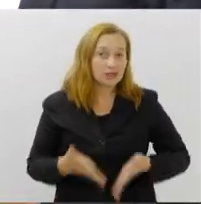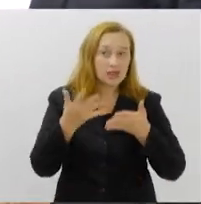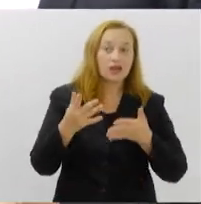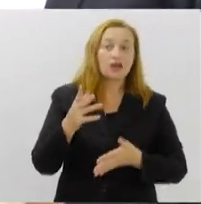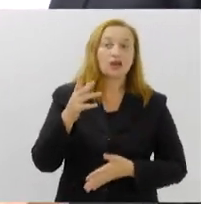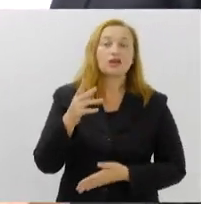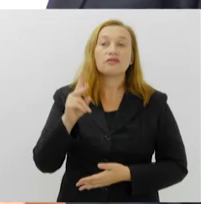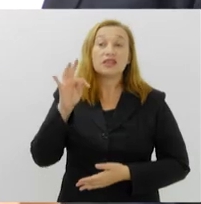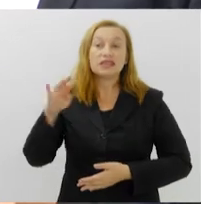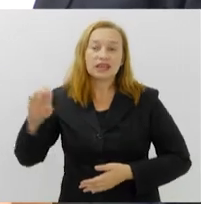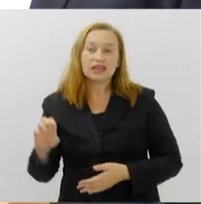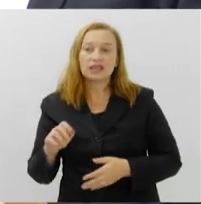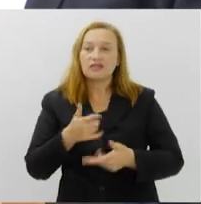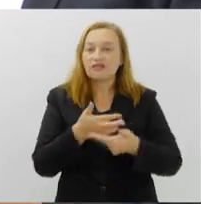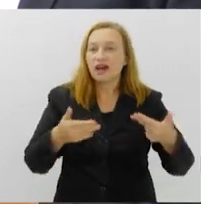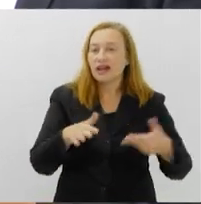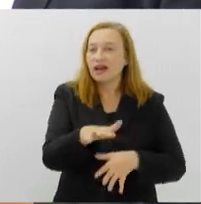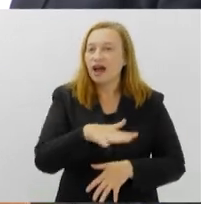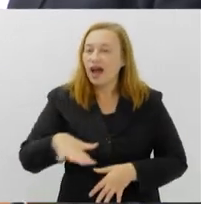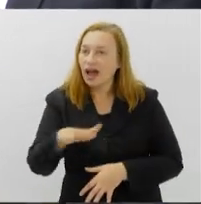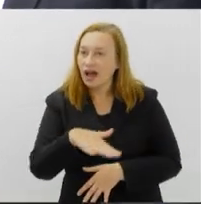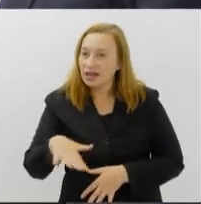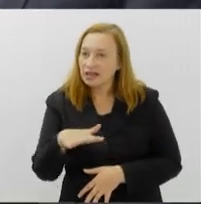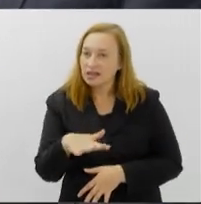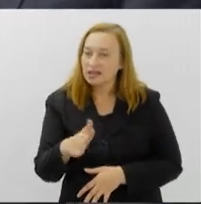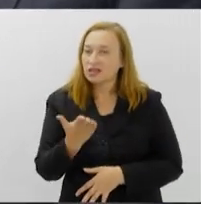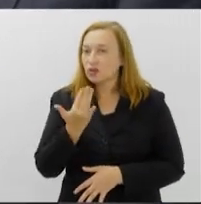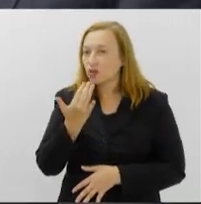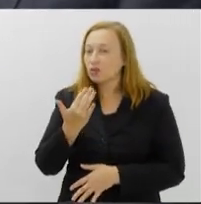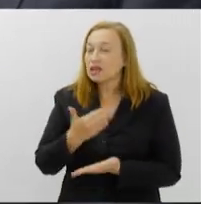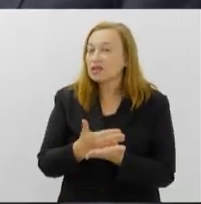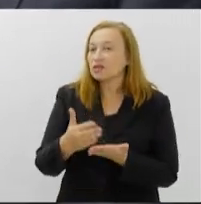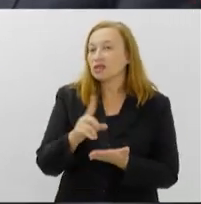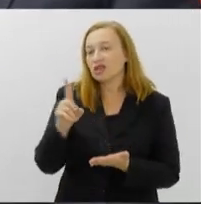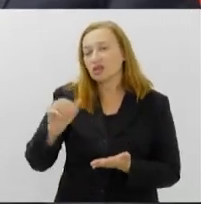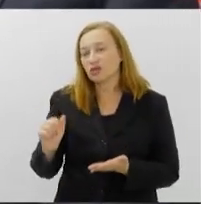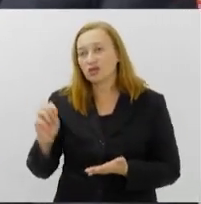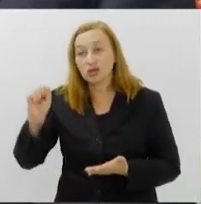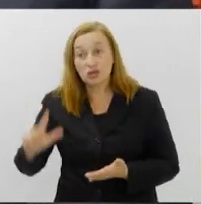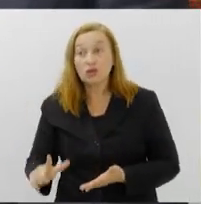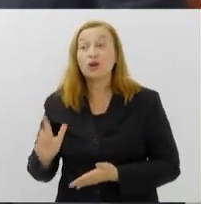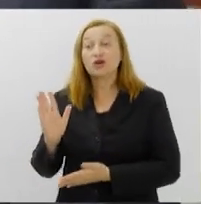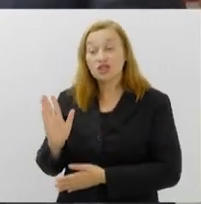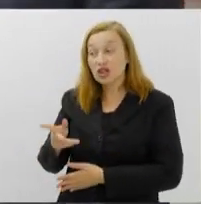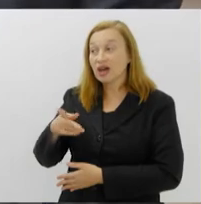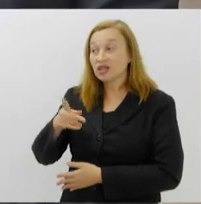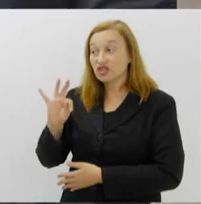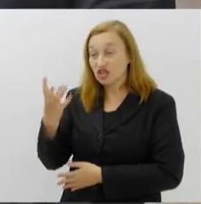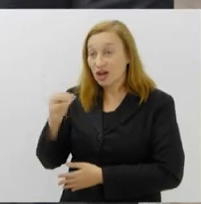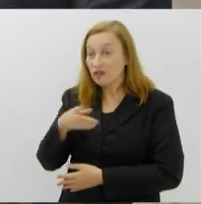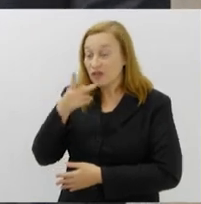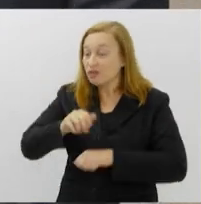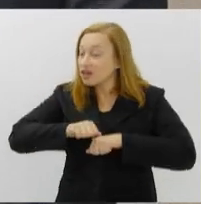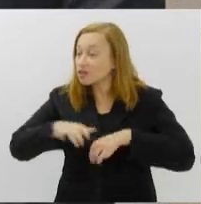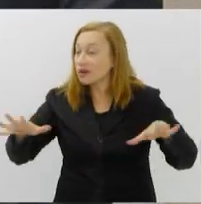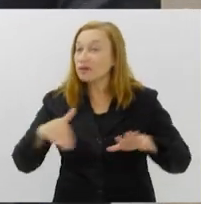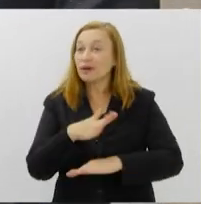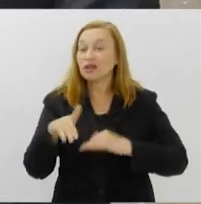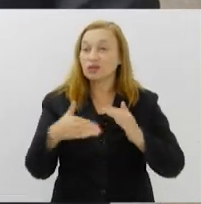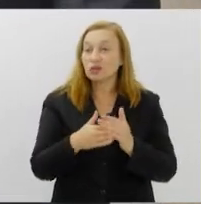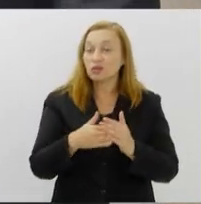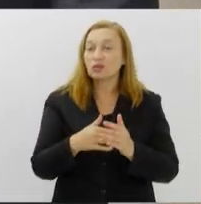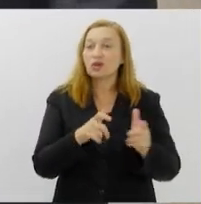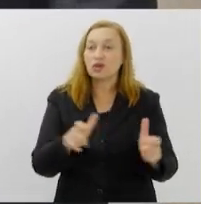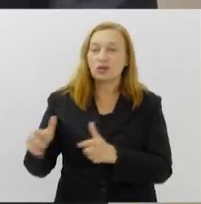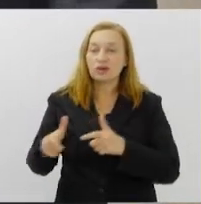fomento em diferentes áreas do nosso Estado e que começou na Zona Sul, mas, como o Tiago disse, vai se espalhar aí para todas as